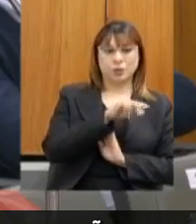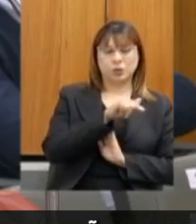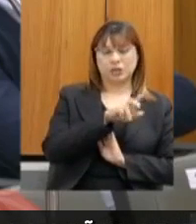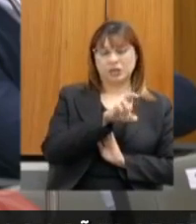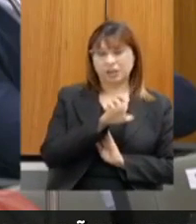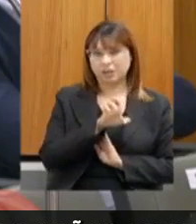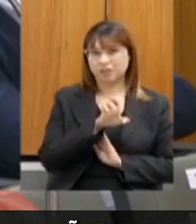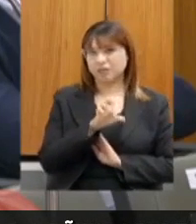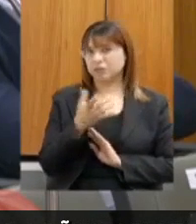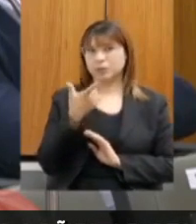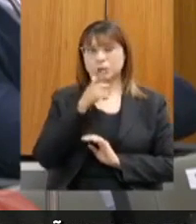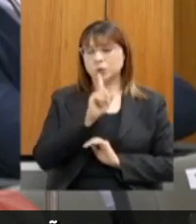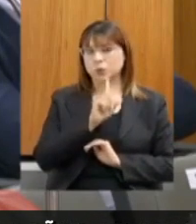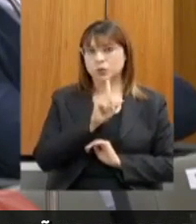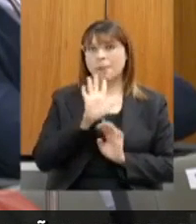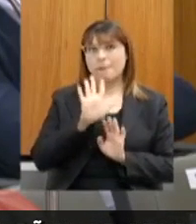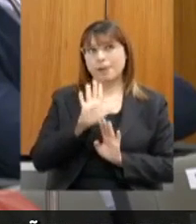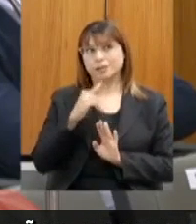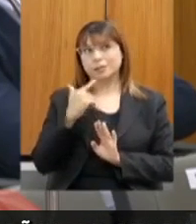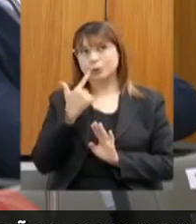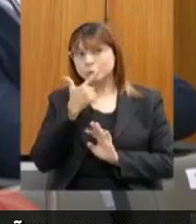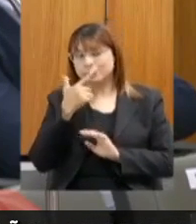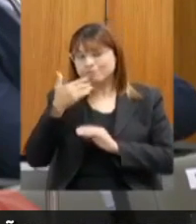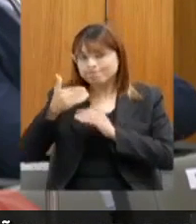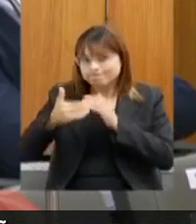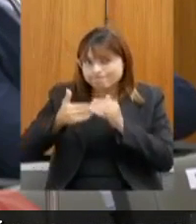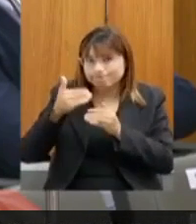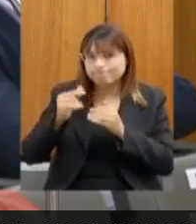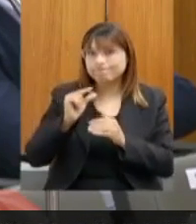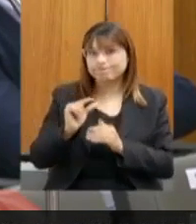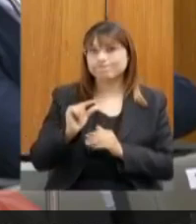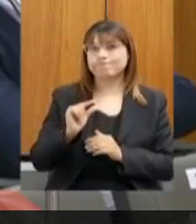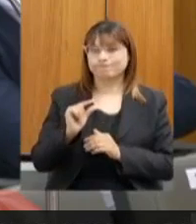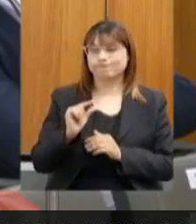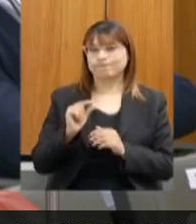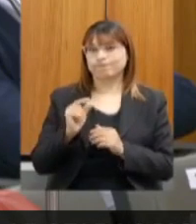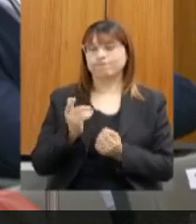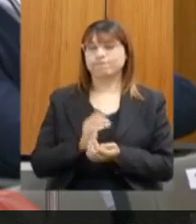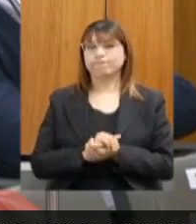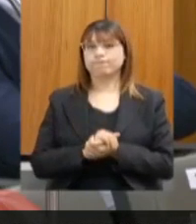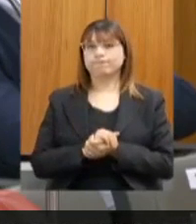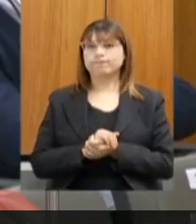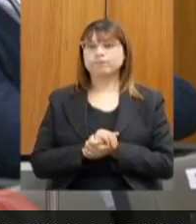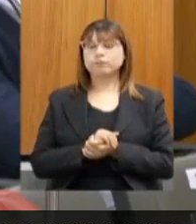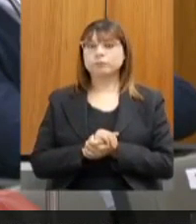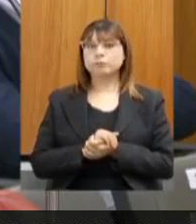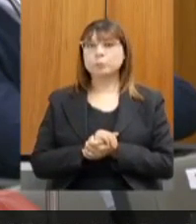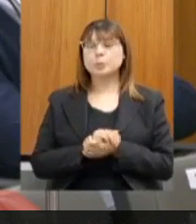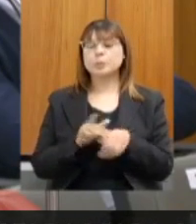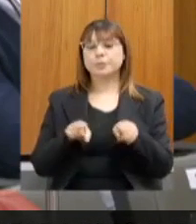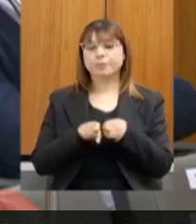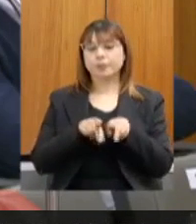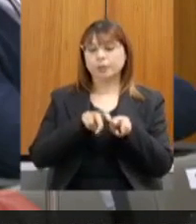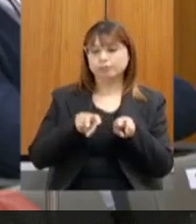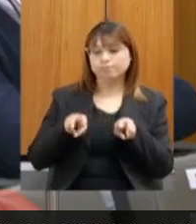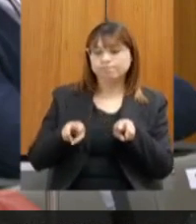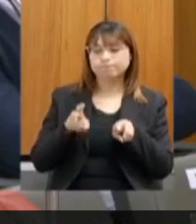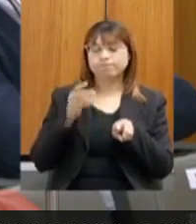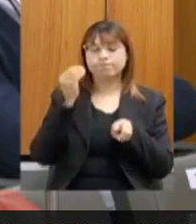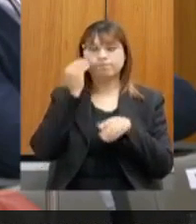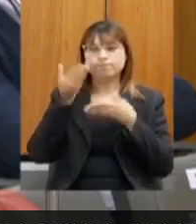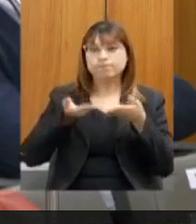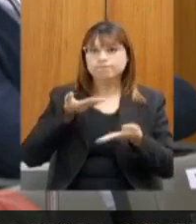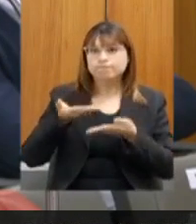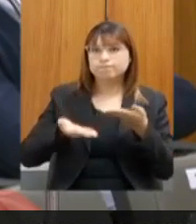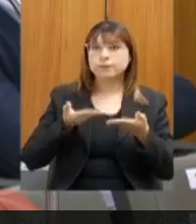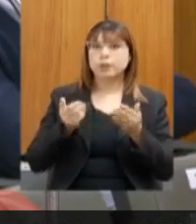conseguimos avançar especificamente com esse pleito. Dentro da mesa de diálogos do governo, e